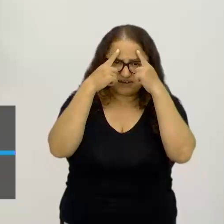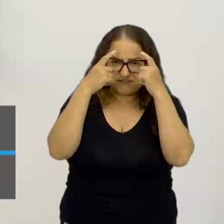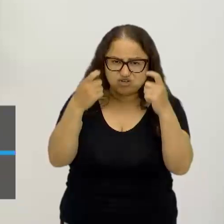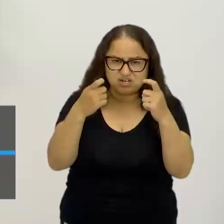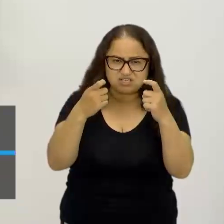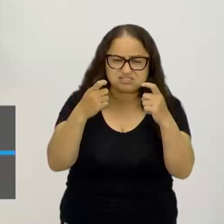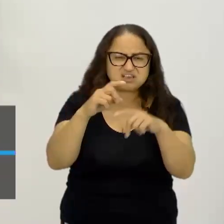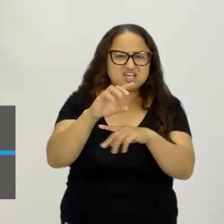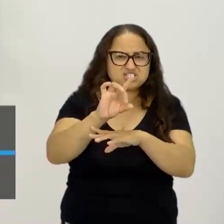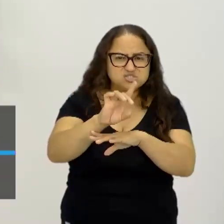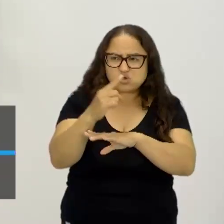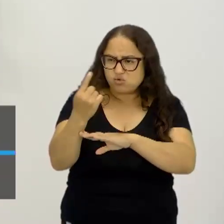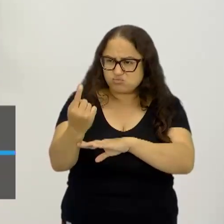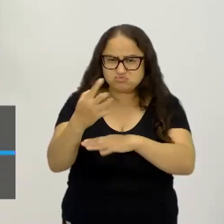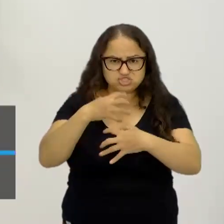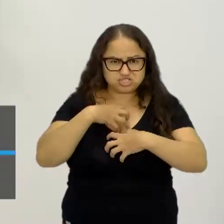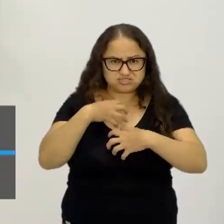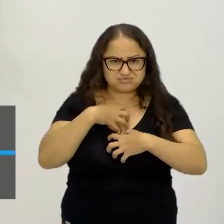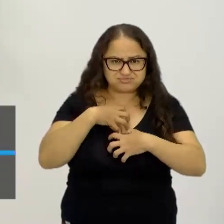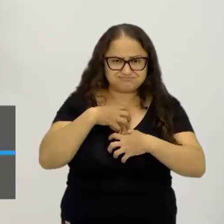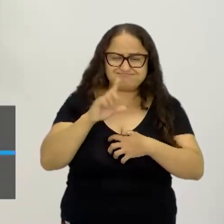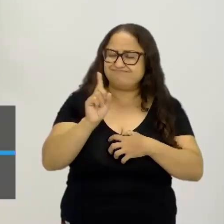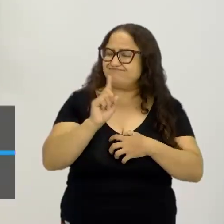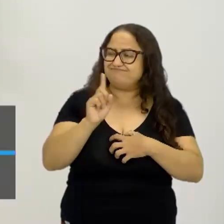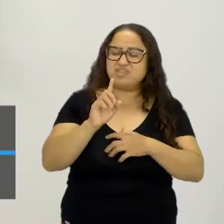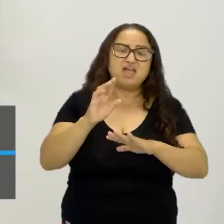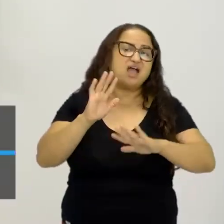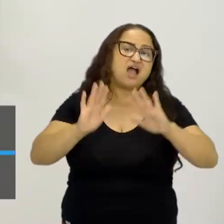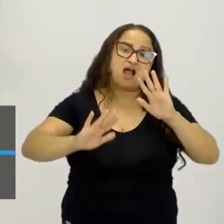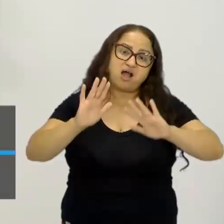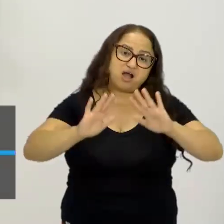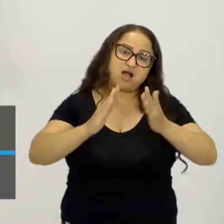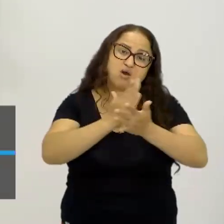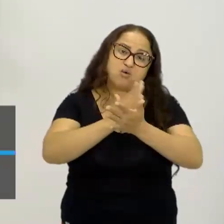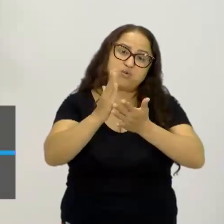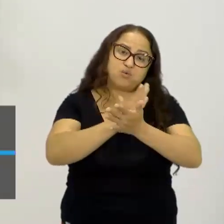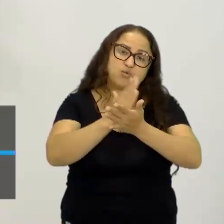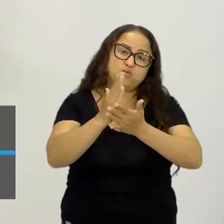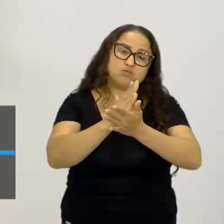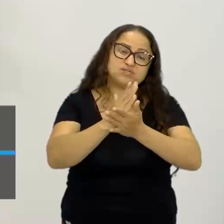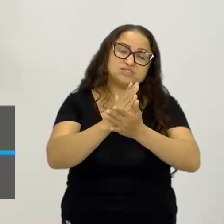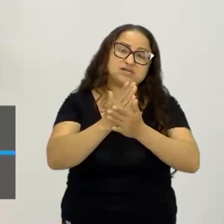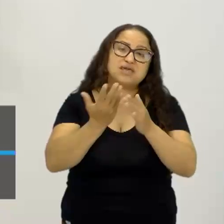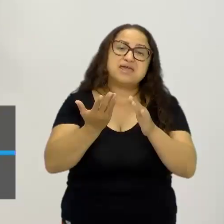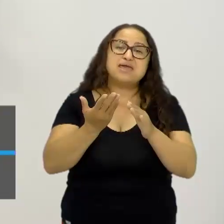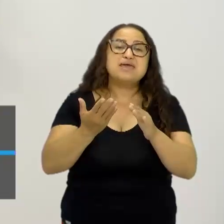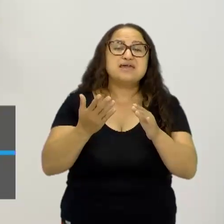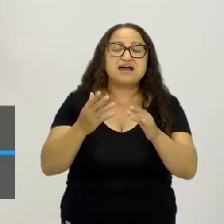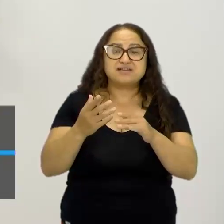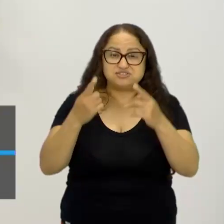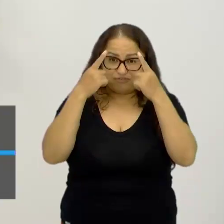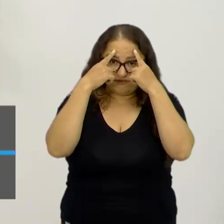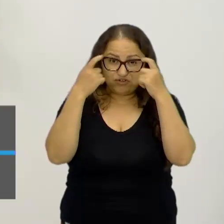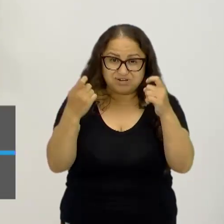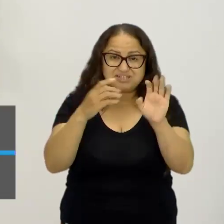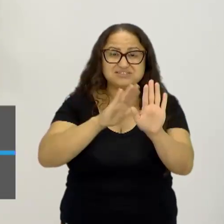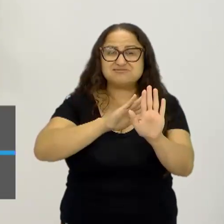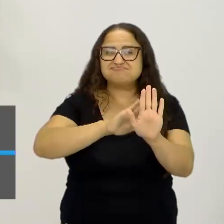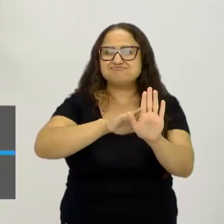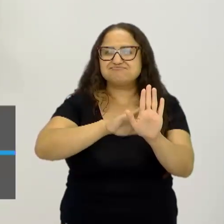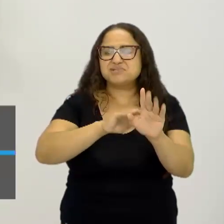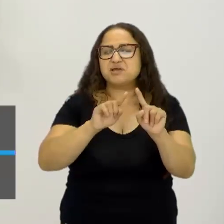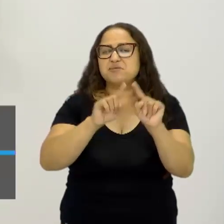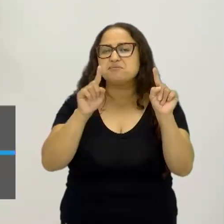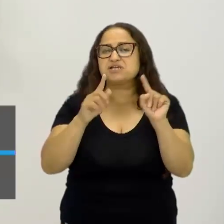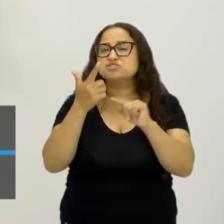formas de violência, algumas são mais sutis e outras são mais explícitas. E quando se trata de uma violência